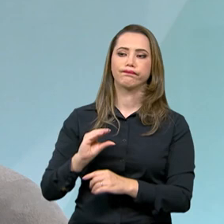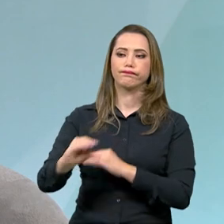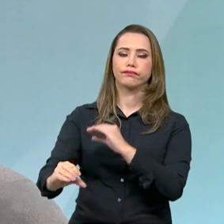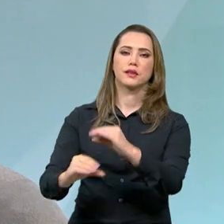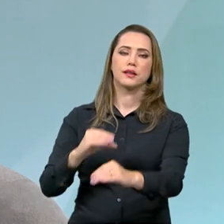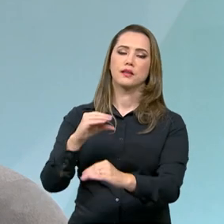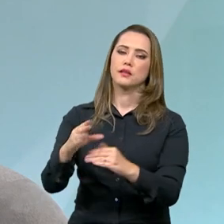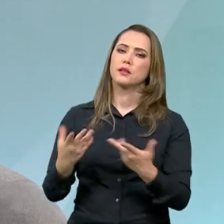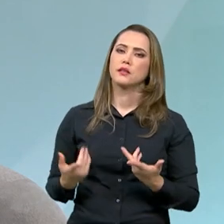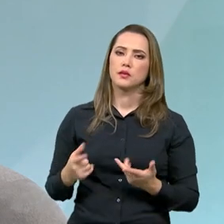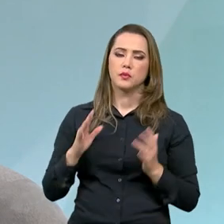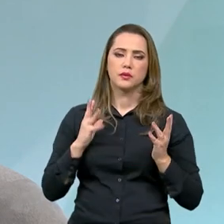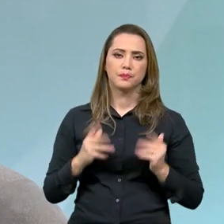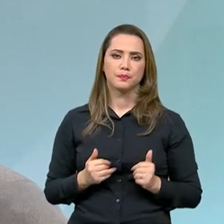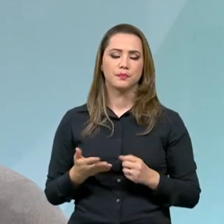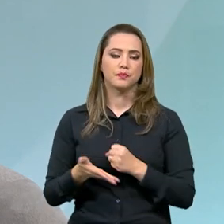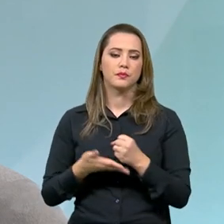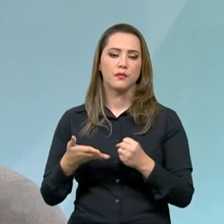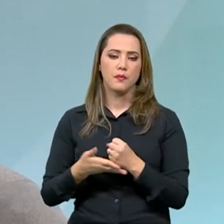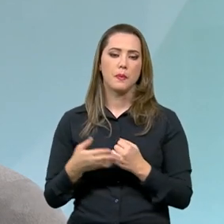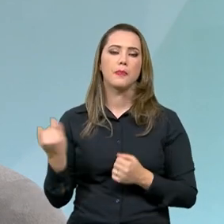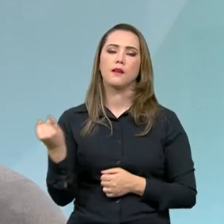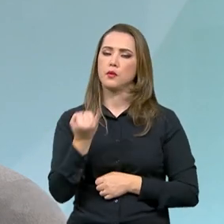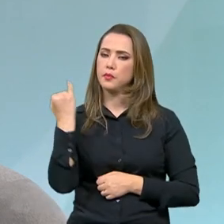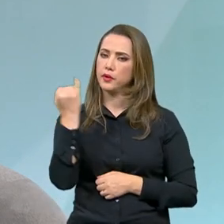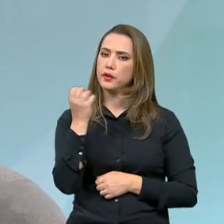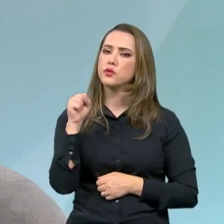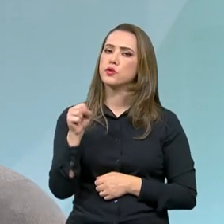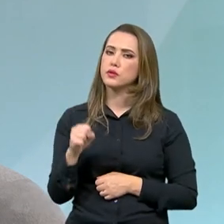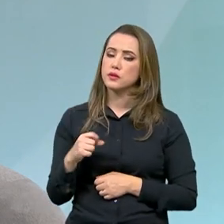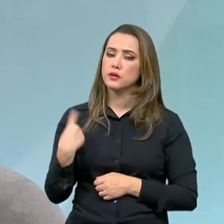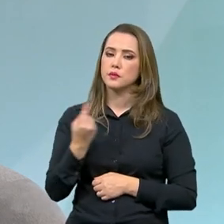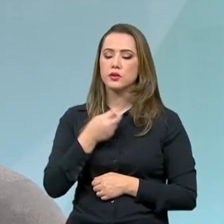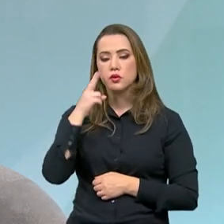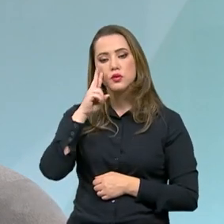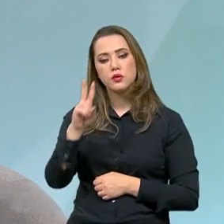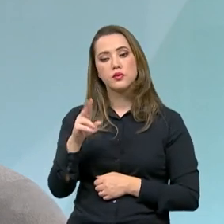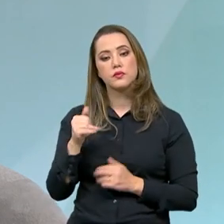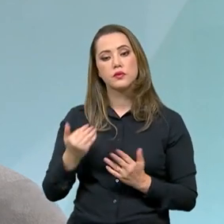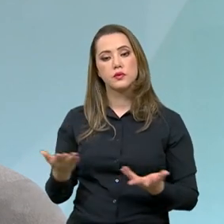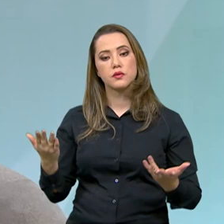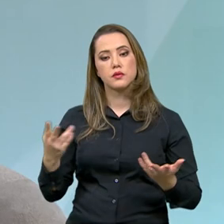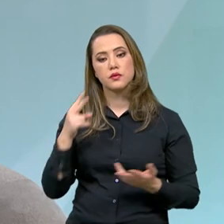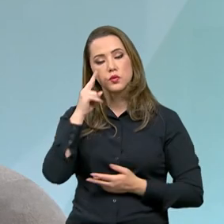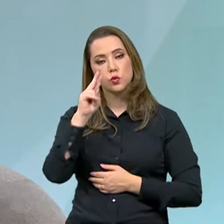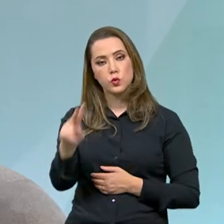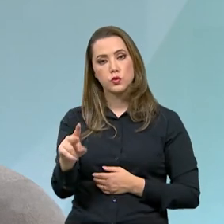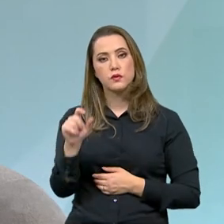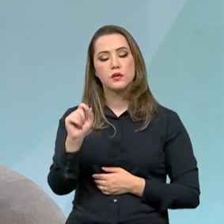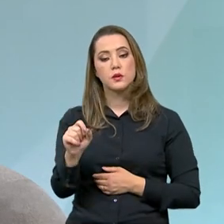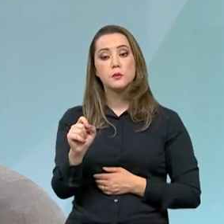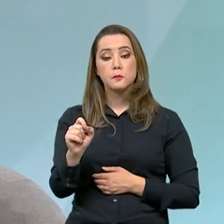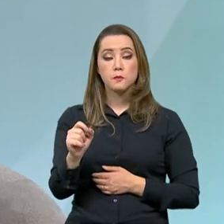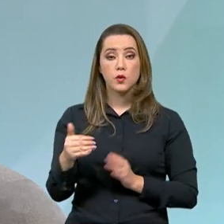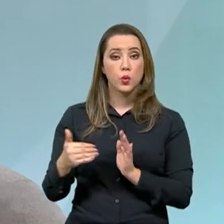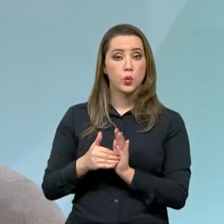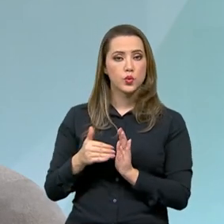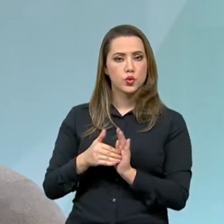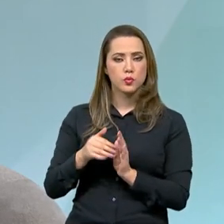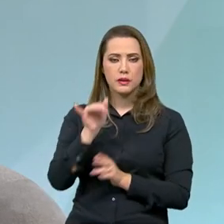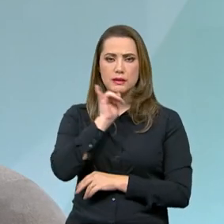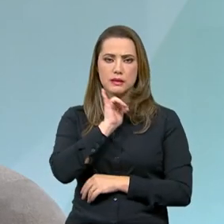uma vez só para saneamento básico. Então, é muito significativo o que tem acontecido. E a gente viu um último exemplo para